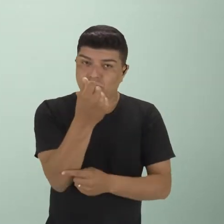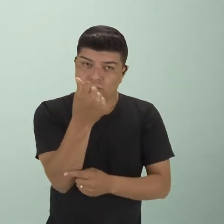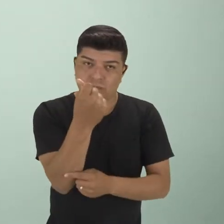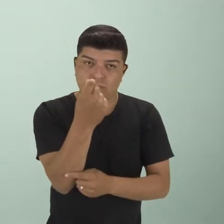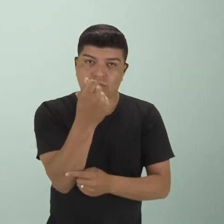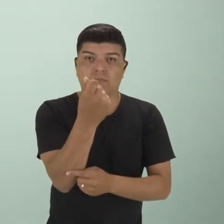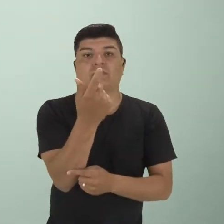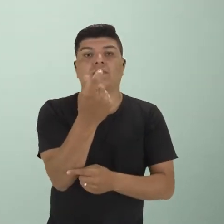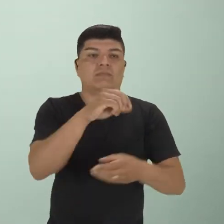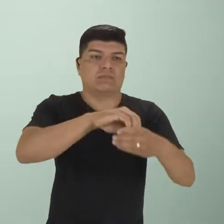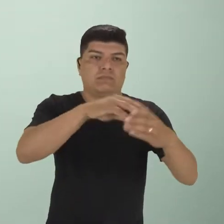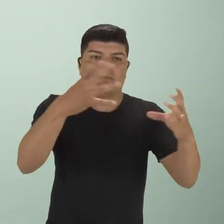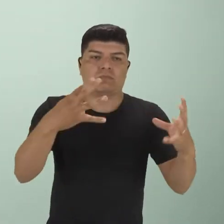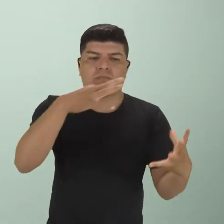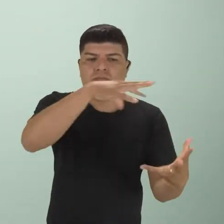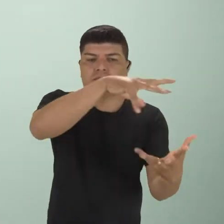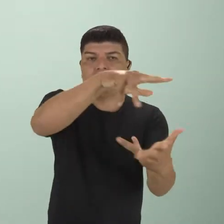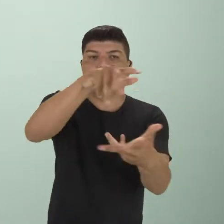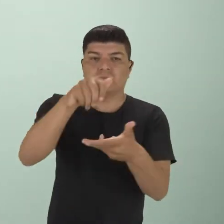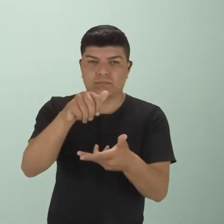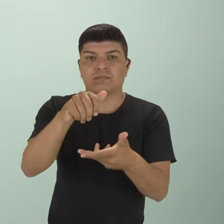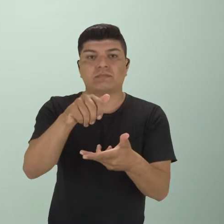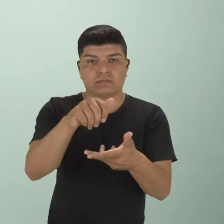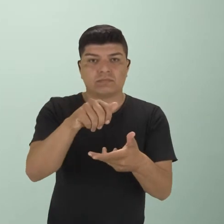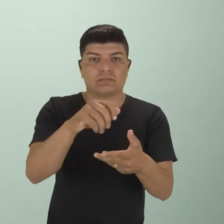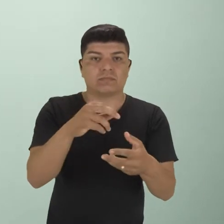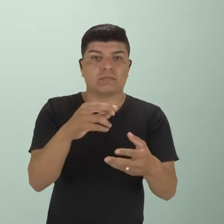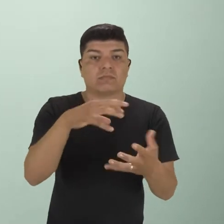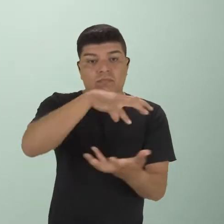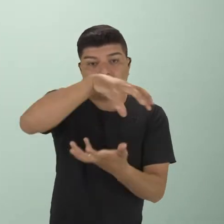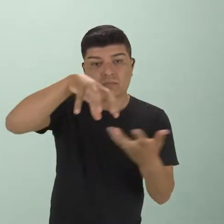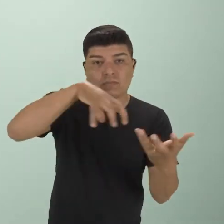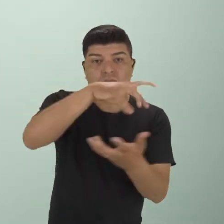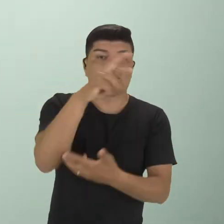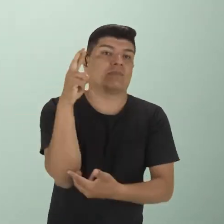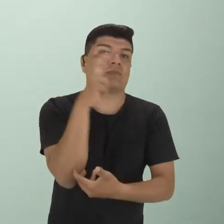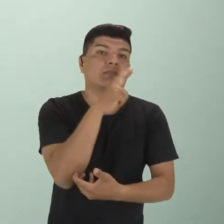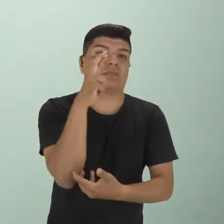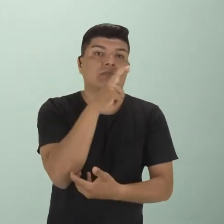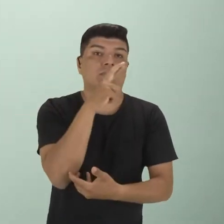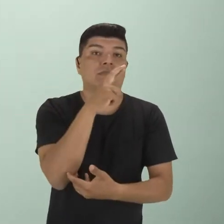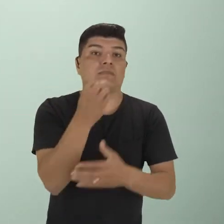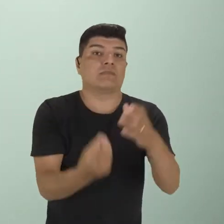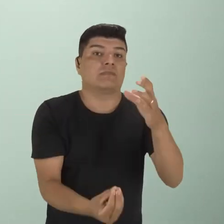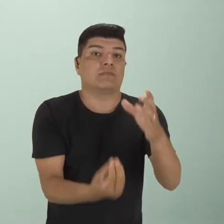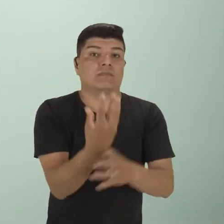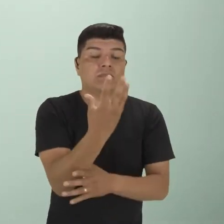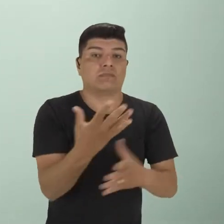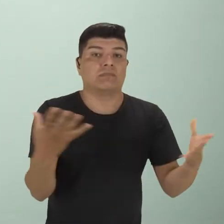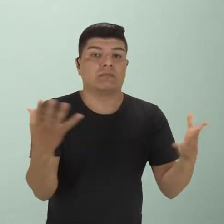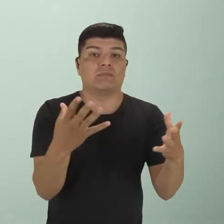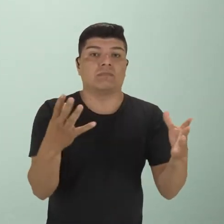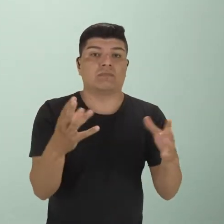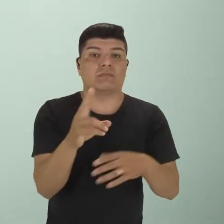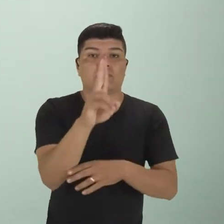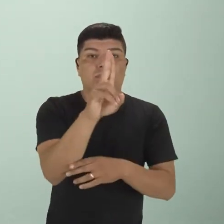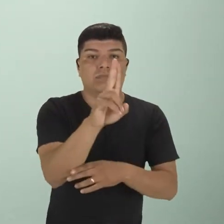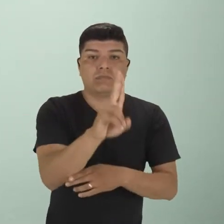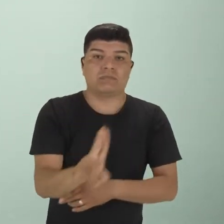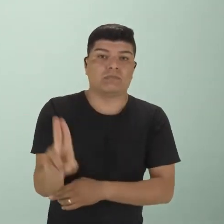política de características mundiais, já que a Revolução Russa vai construir o que chamamos de União